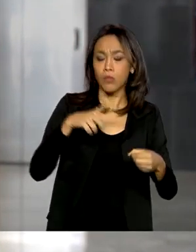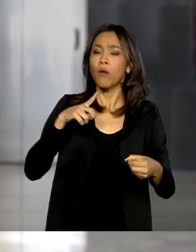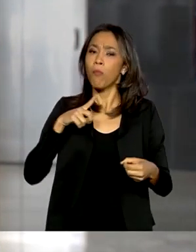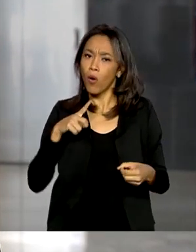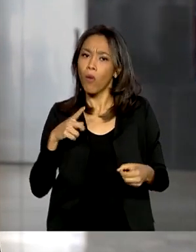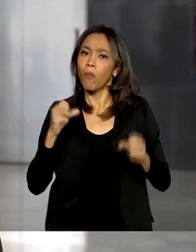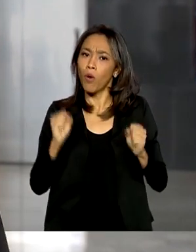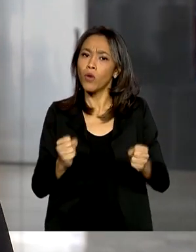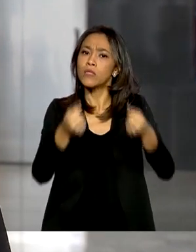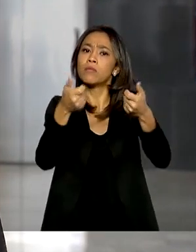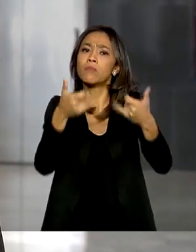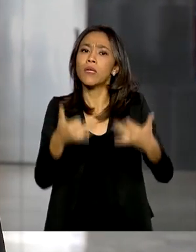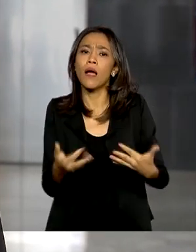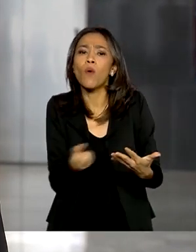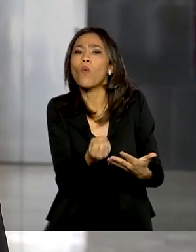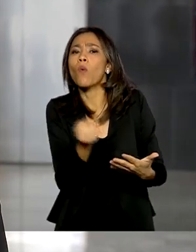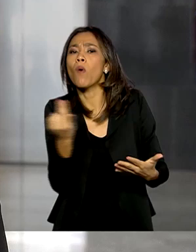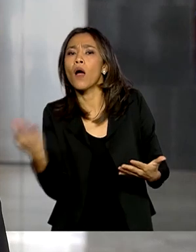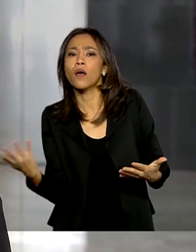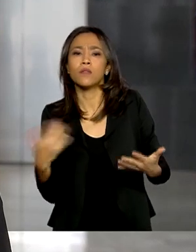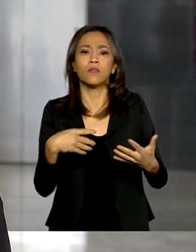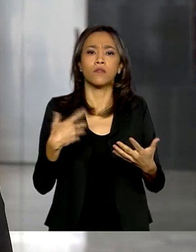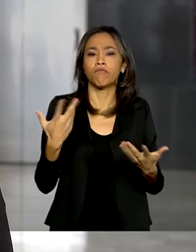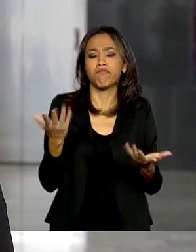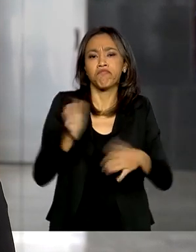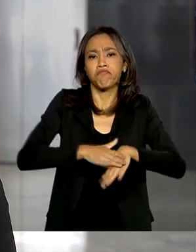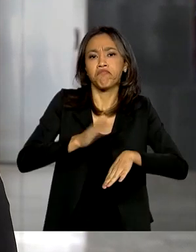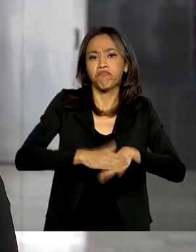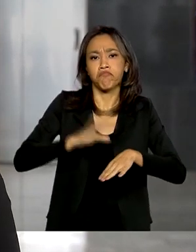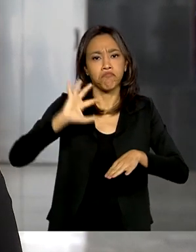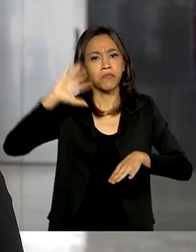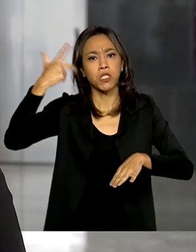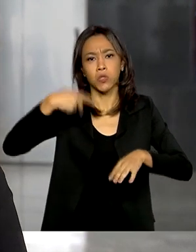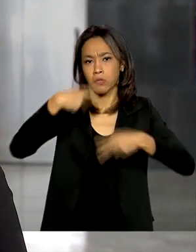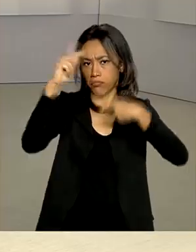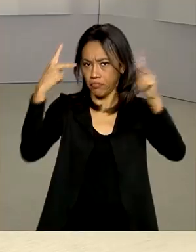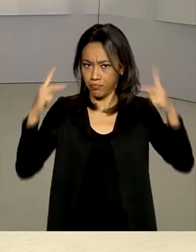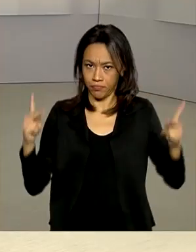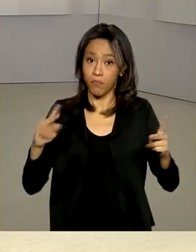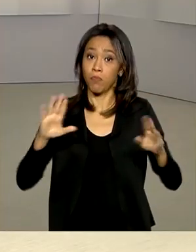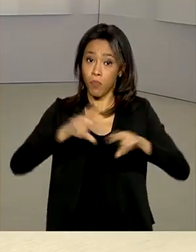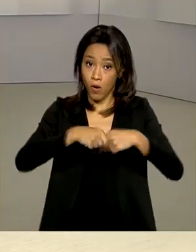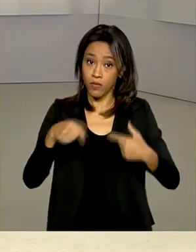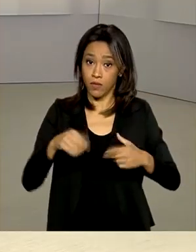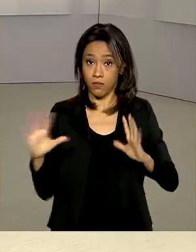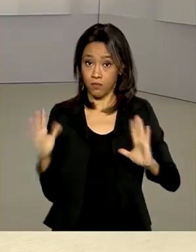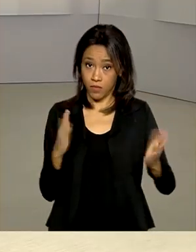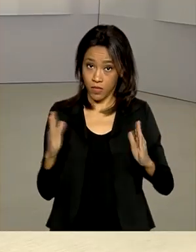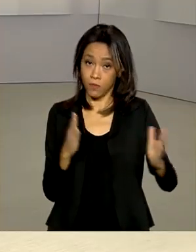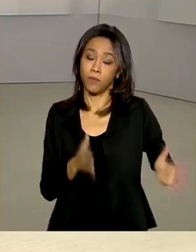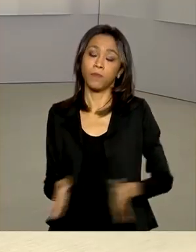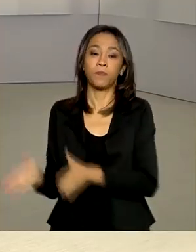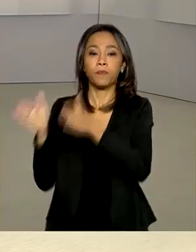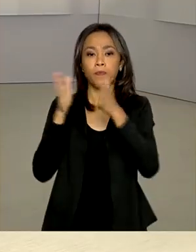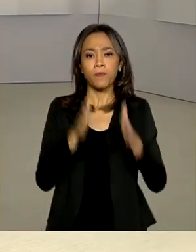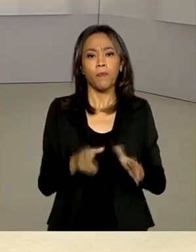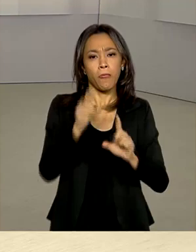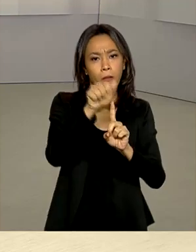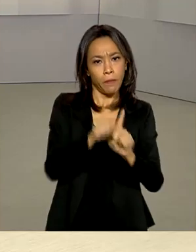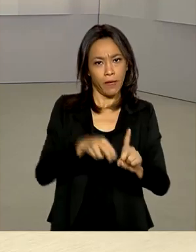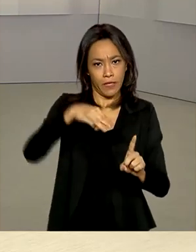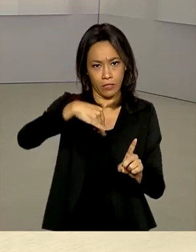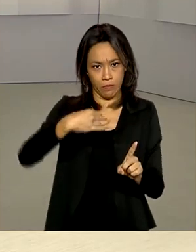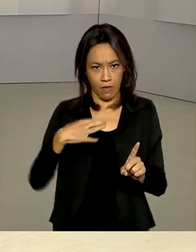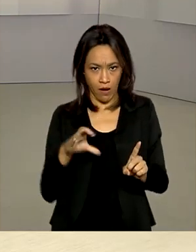providência pode ser tomada nesse momento dessa crise por causa do novo coronavírus. No mês de março, a diferença